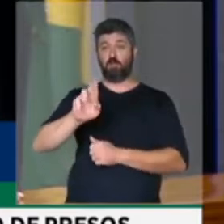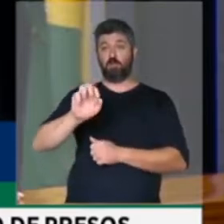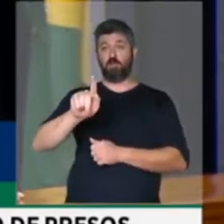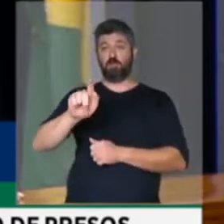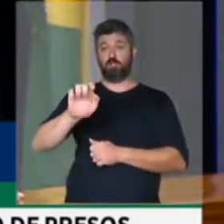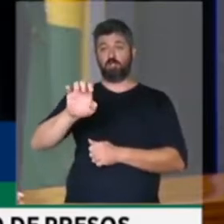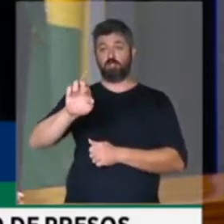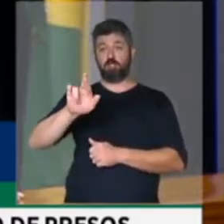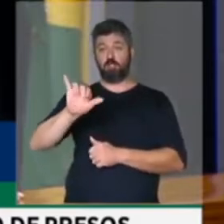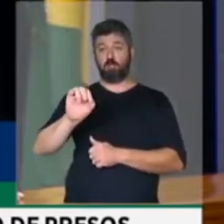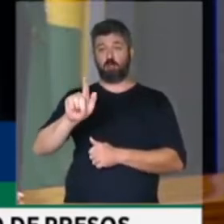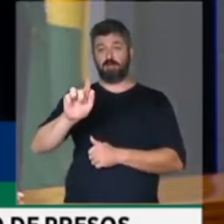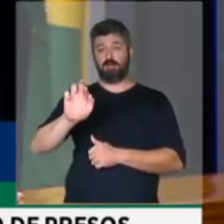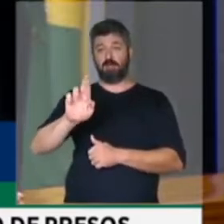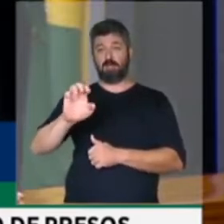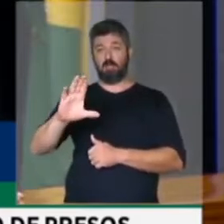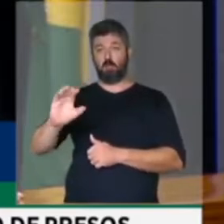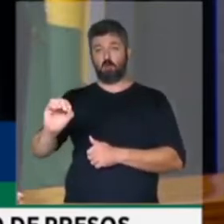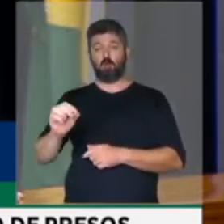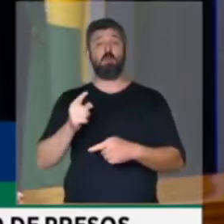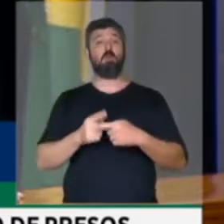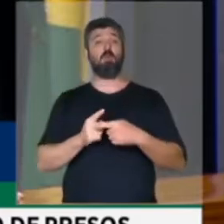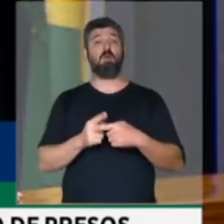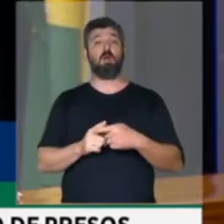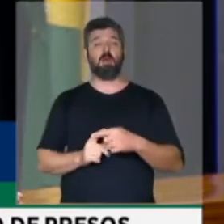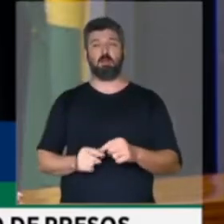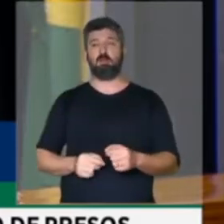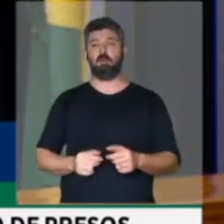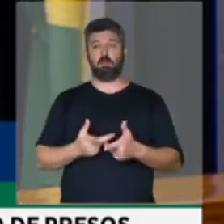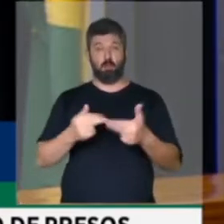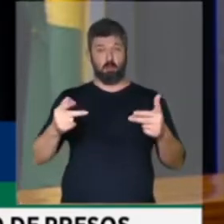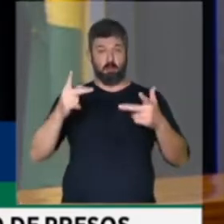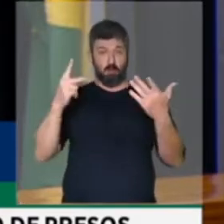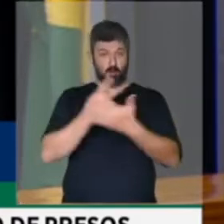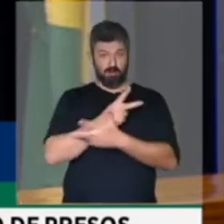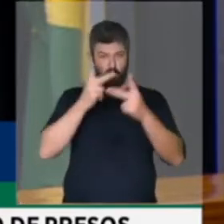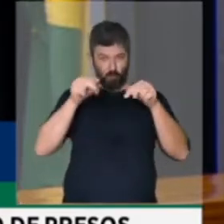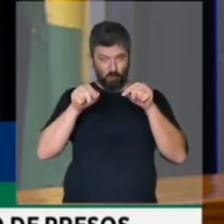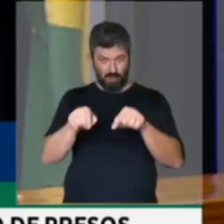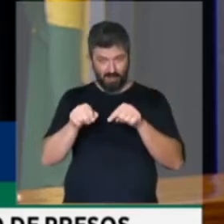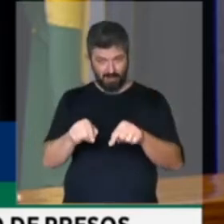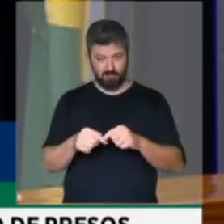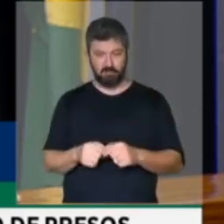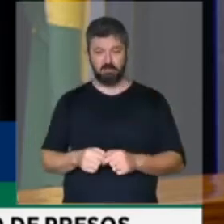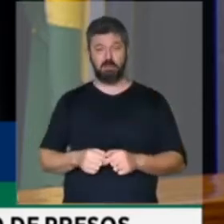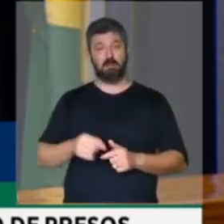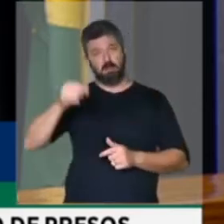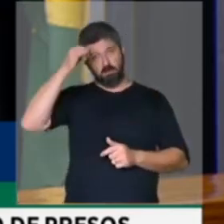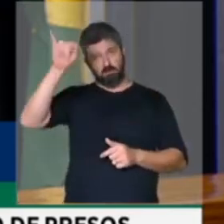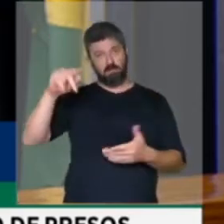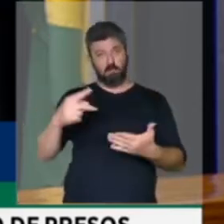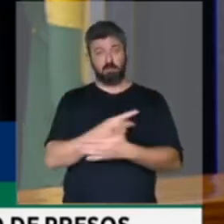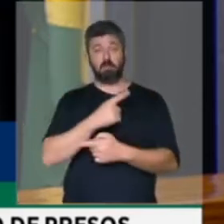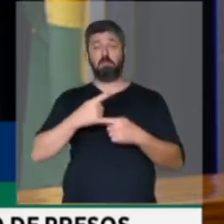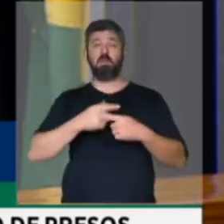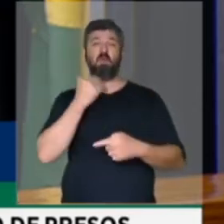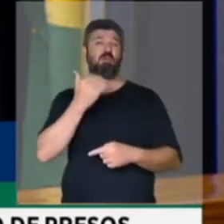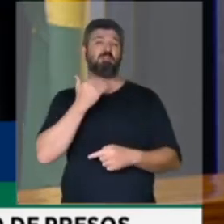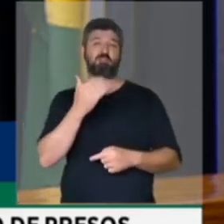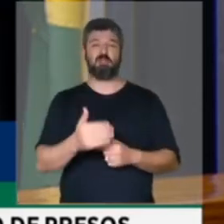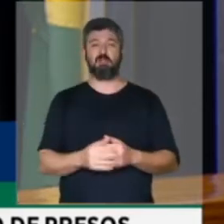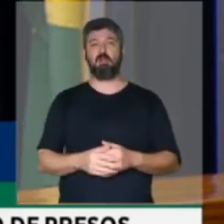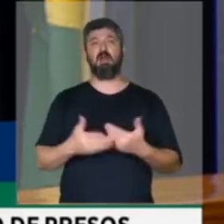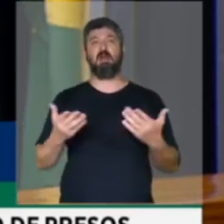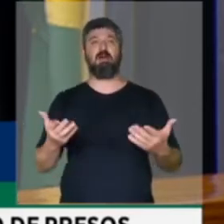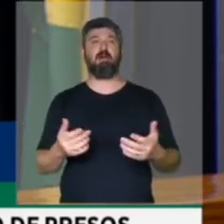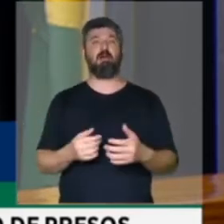projeto, para que situações como essa sejam cada vez mais inibidas. Porque não basta ser